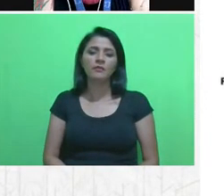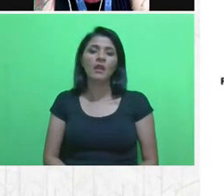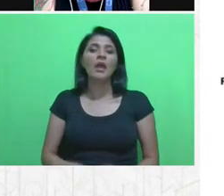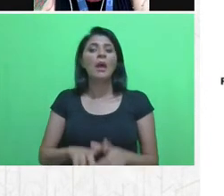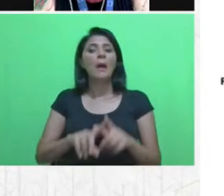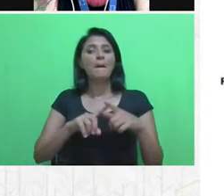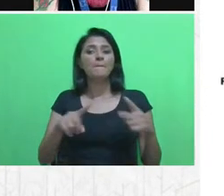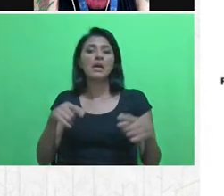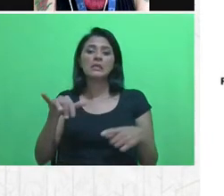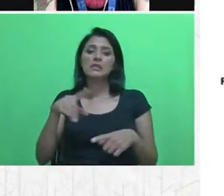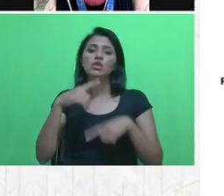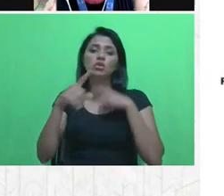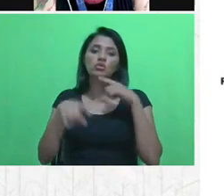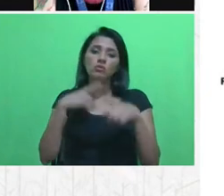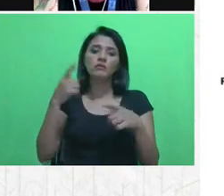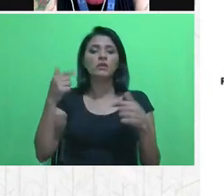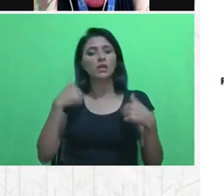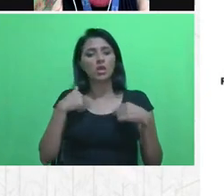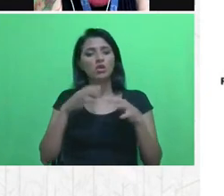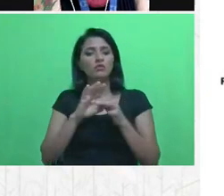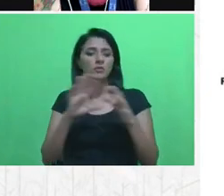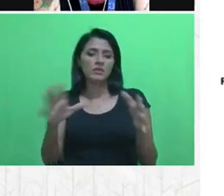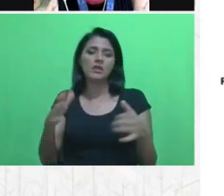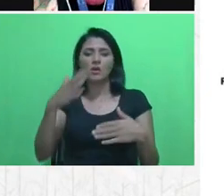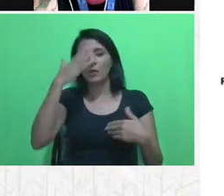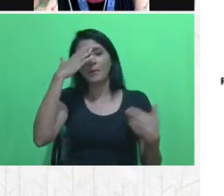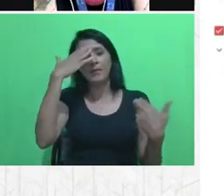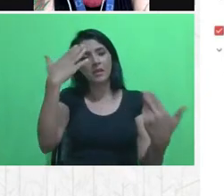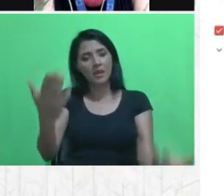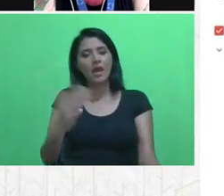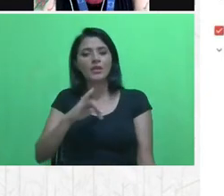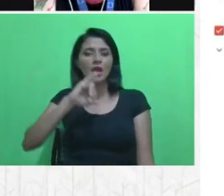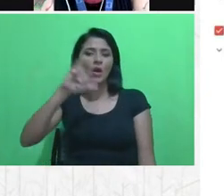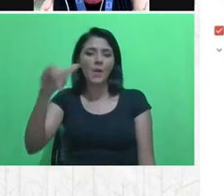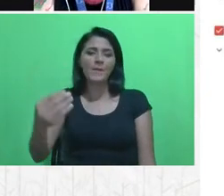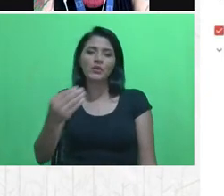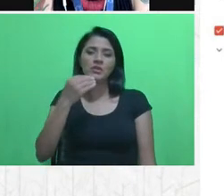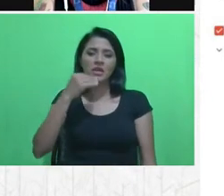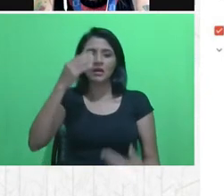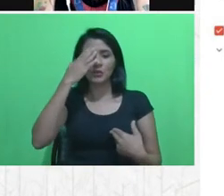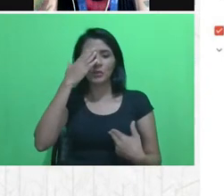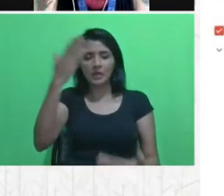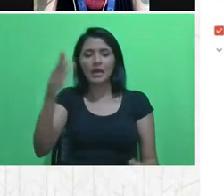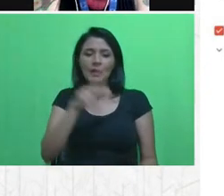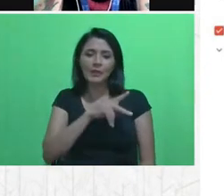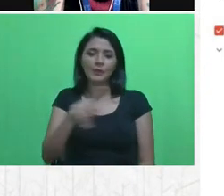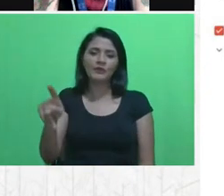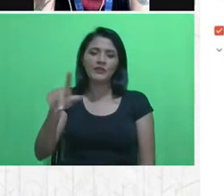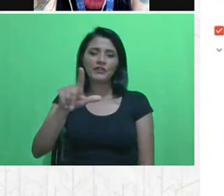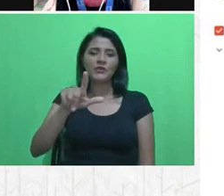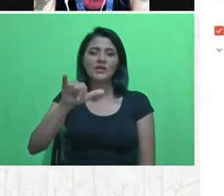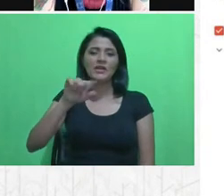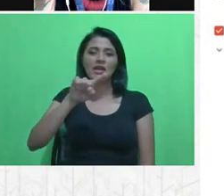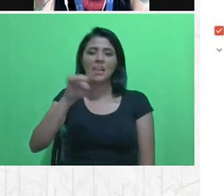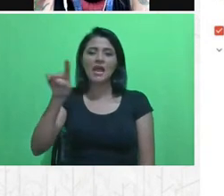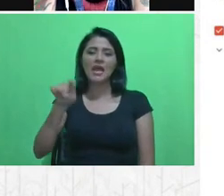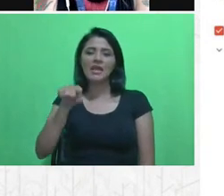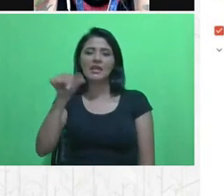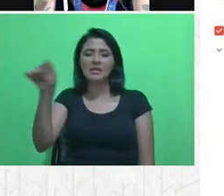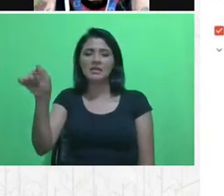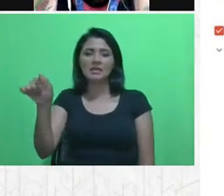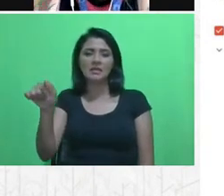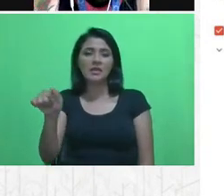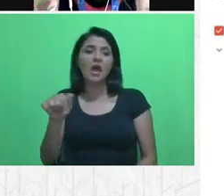disposição. Obrigada pela oportunidade, obrigada, professora Lisa, obrigada a todos. Ainda tem 10